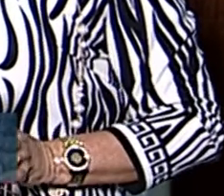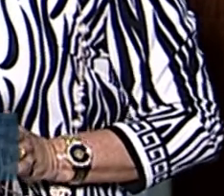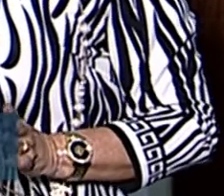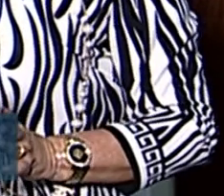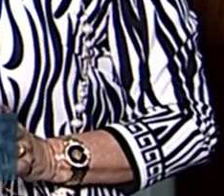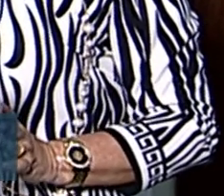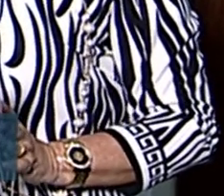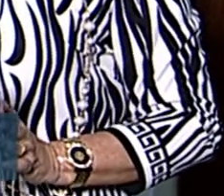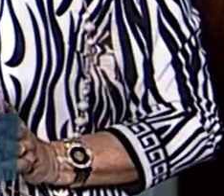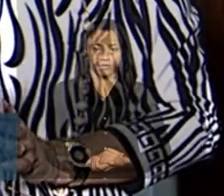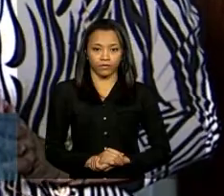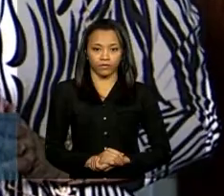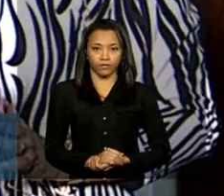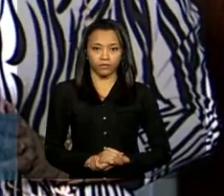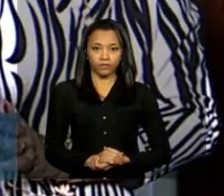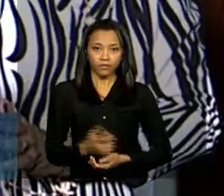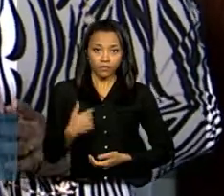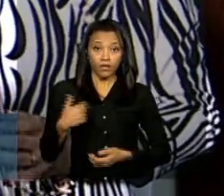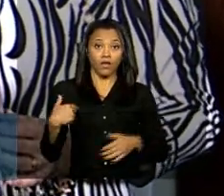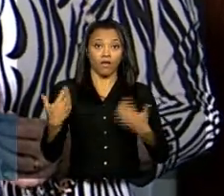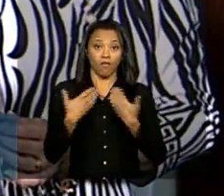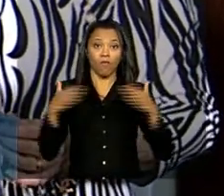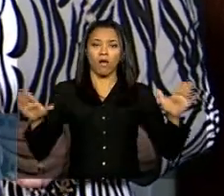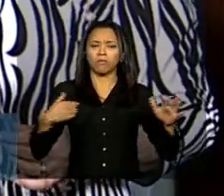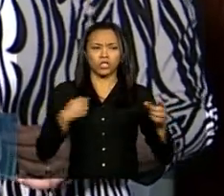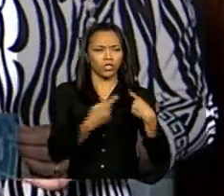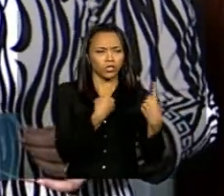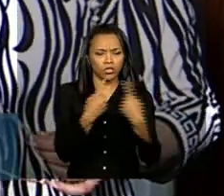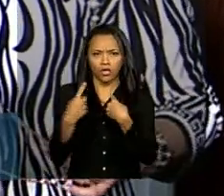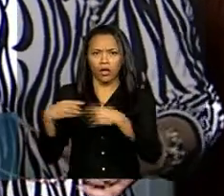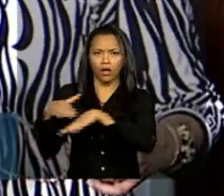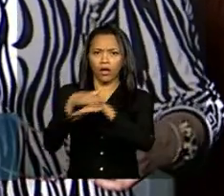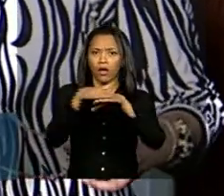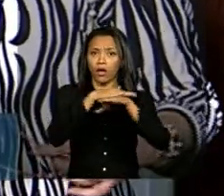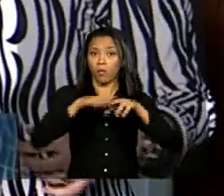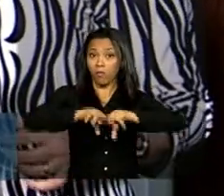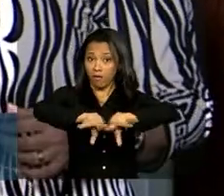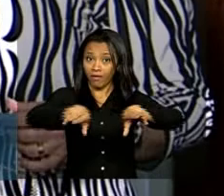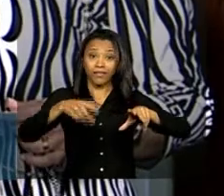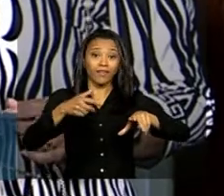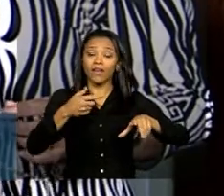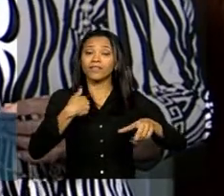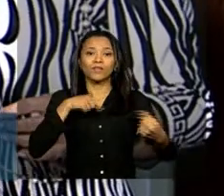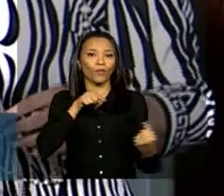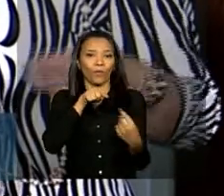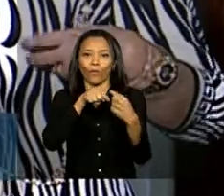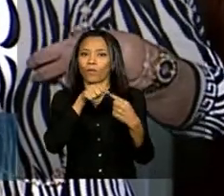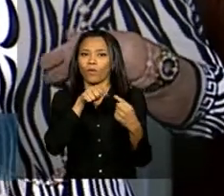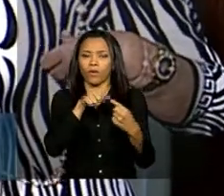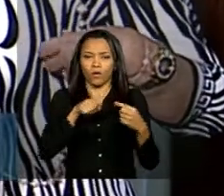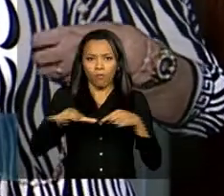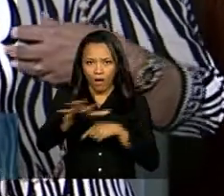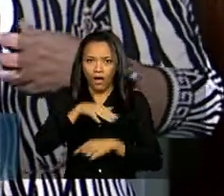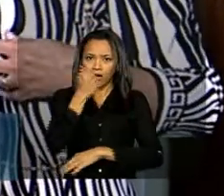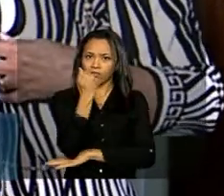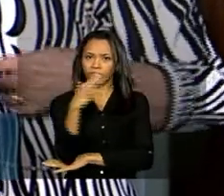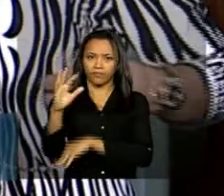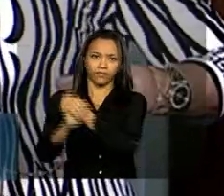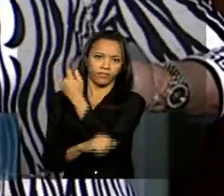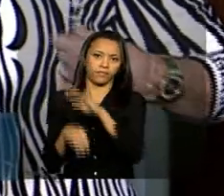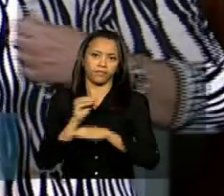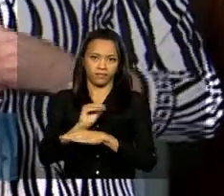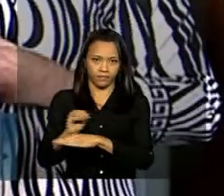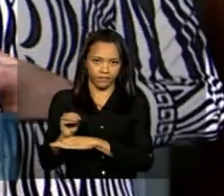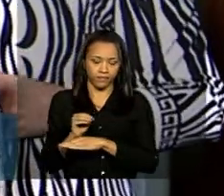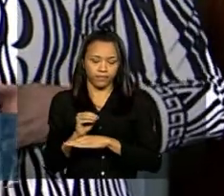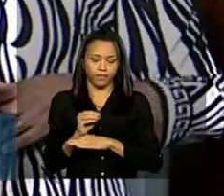porque eu abro o diálogo para setores que não são tradicionalmente interlocução da área ambiental eu me lembro do primeiro dia que eu recebi a então senadora Cátia Abreu do Ministério do Meio Ambiente